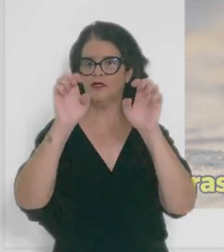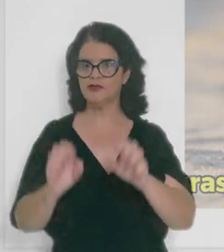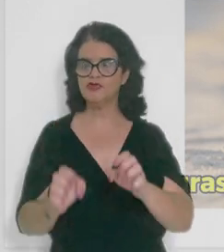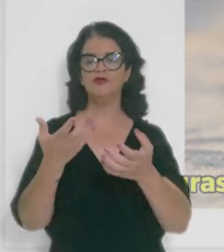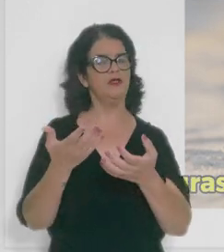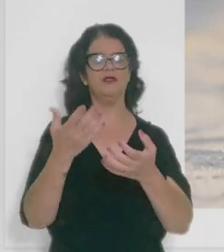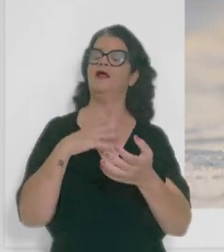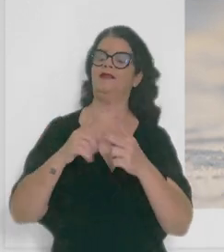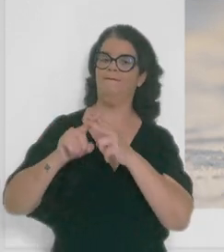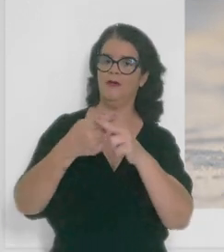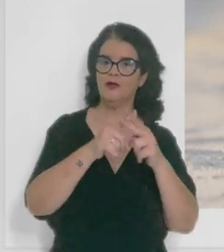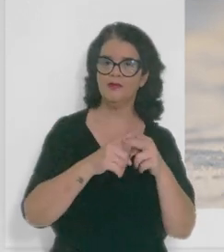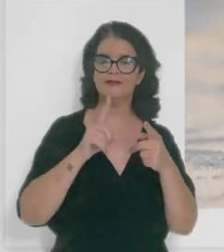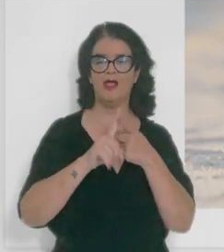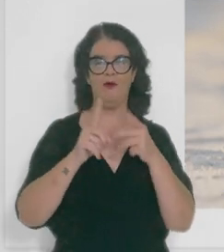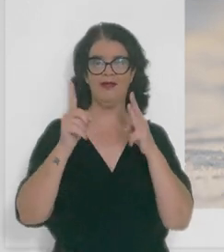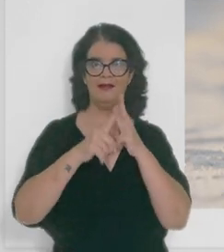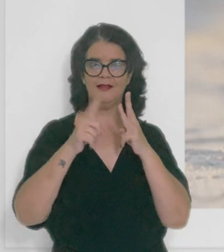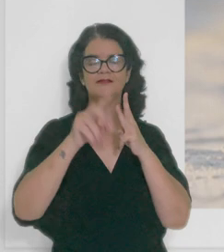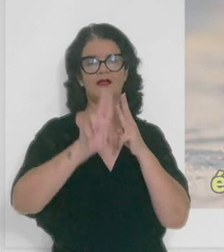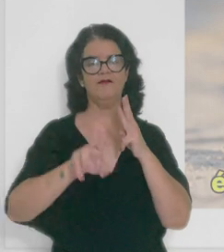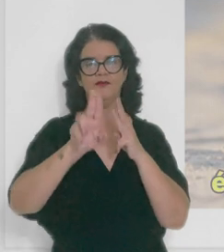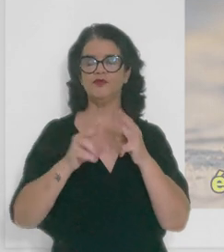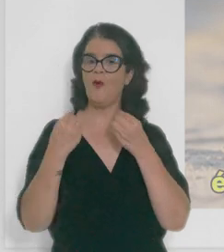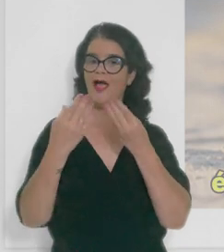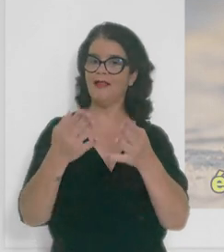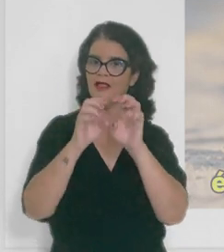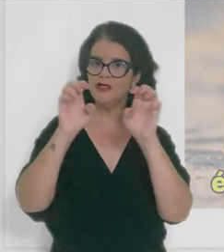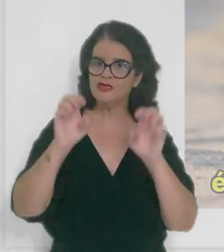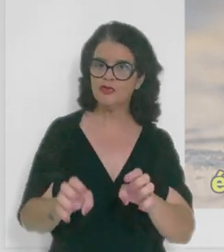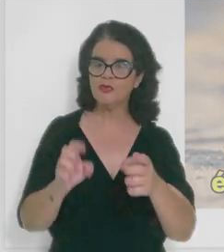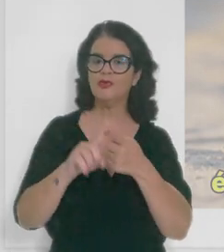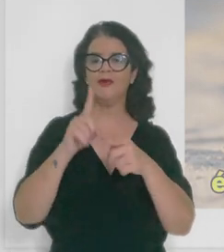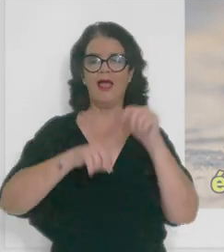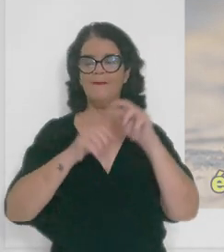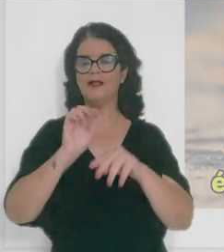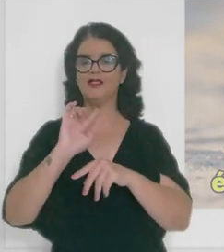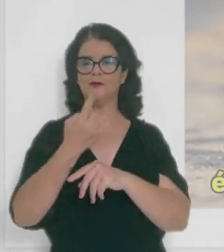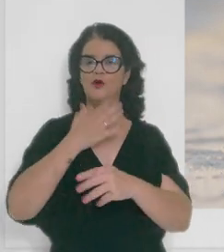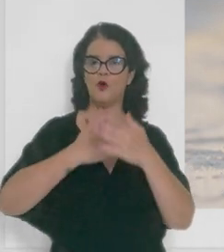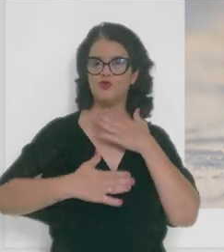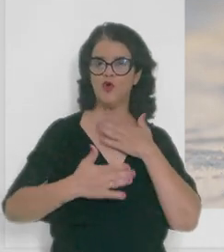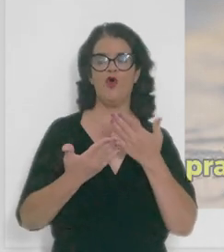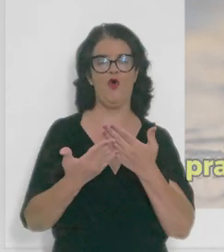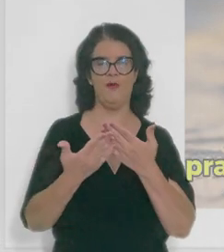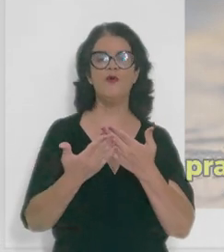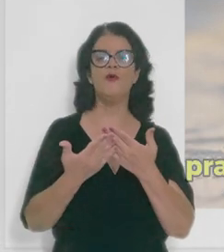estão precisando de manutenção. E a terceira função, pessoal, é dar estrutura e dar materiais para que o nosso corpo